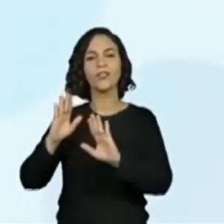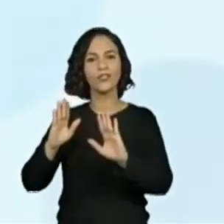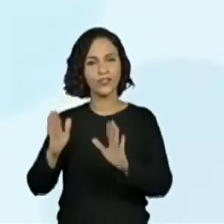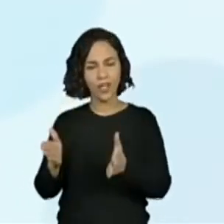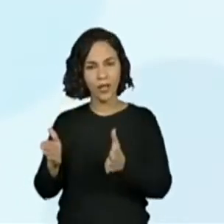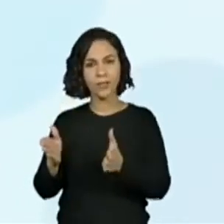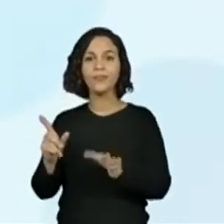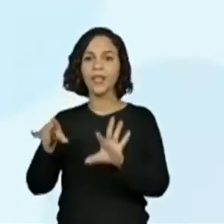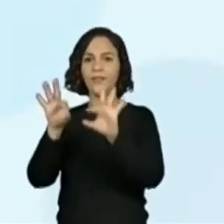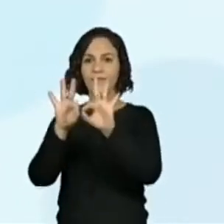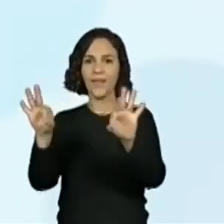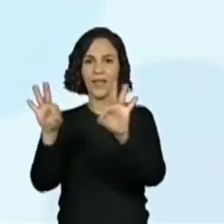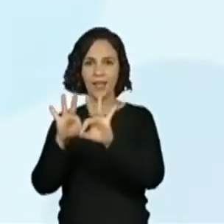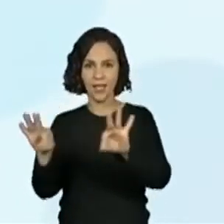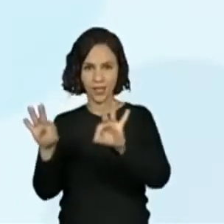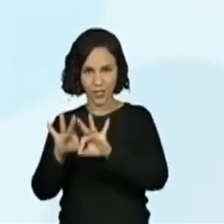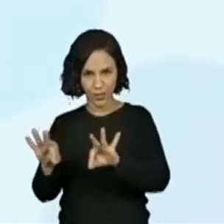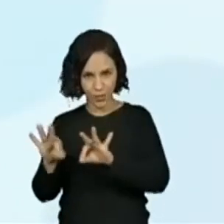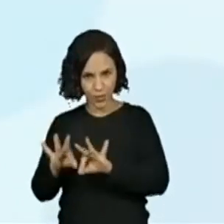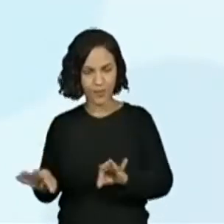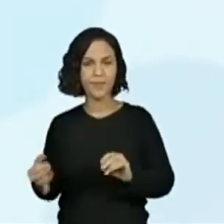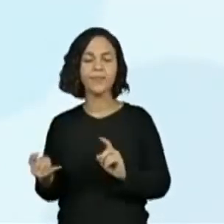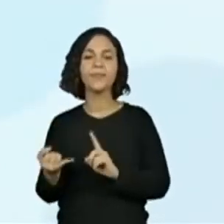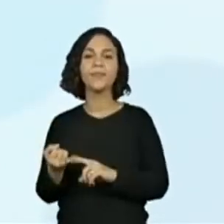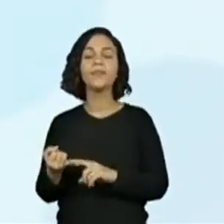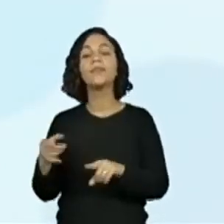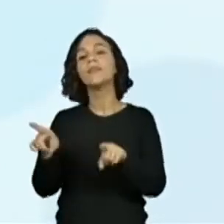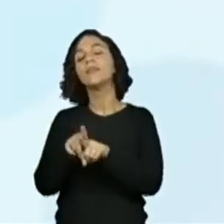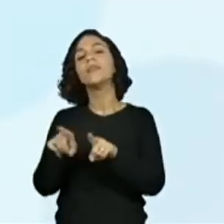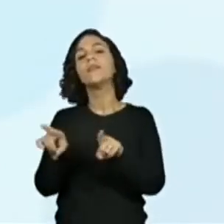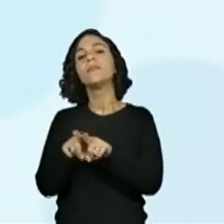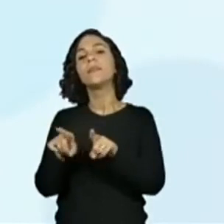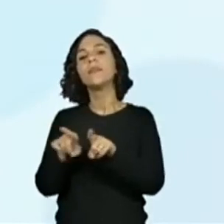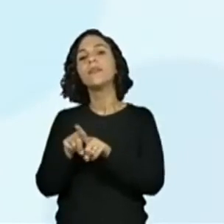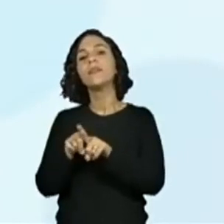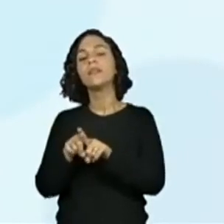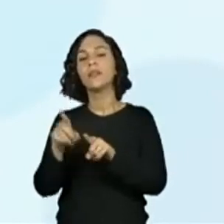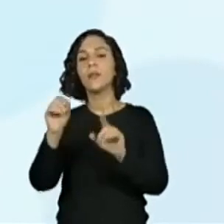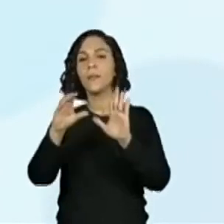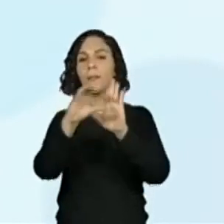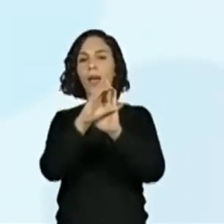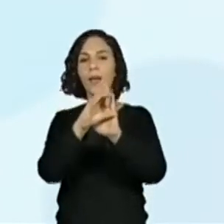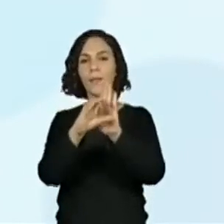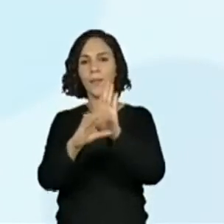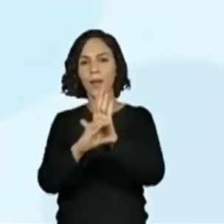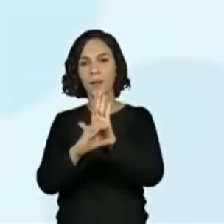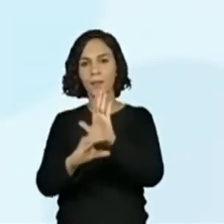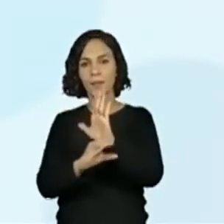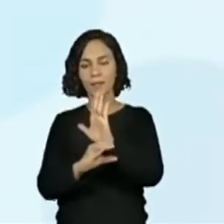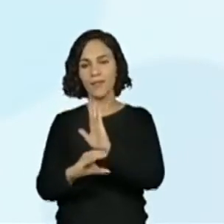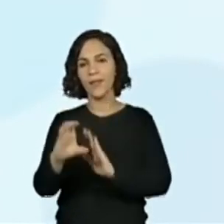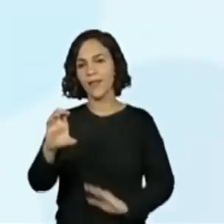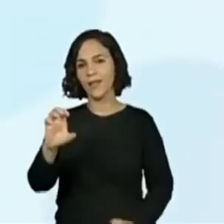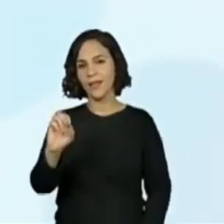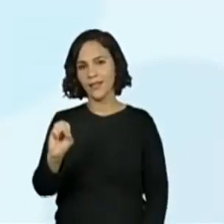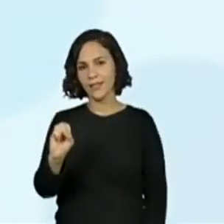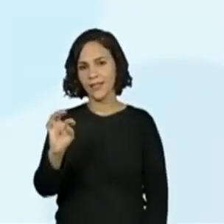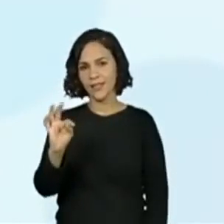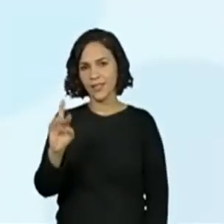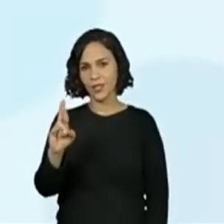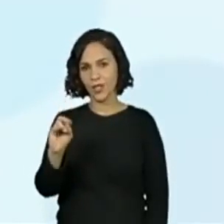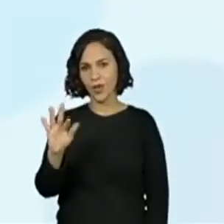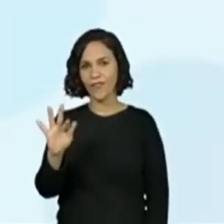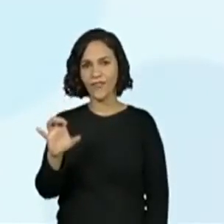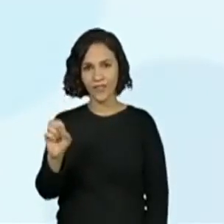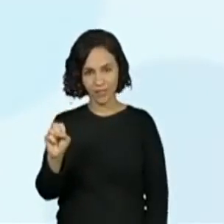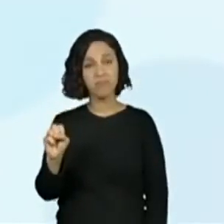então a gente tem os versos e também temos as estrofes. Perfeito. Então, este é o